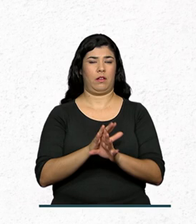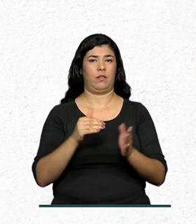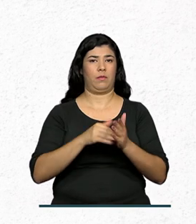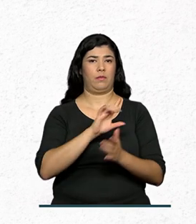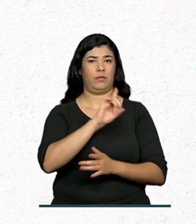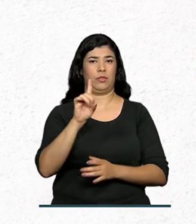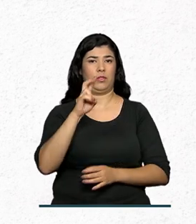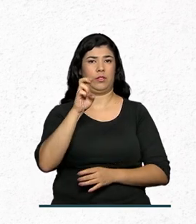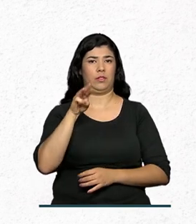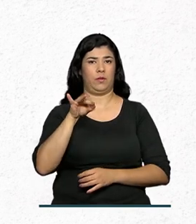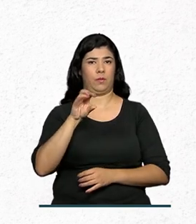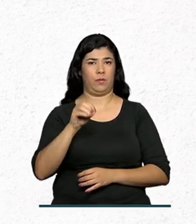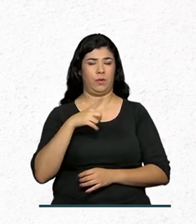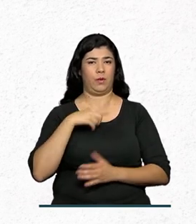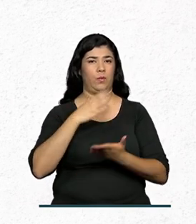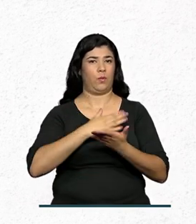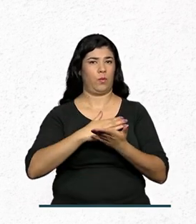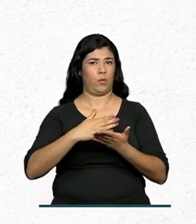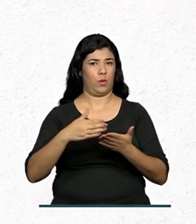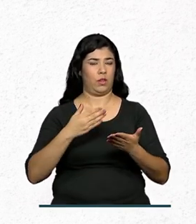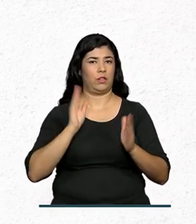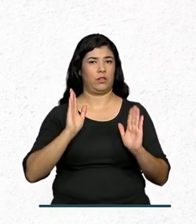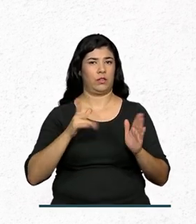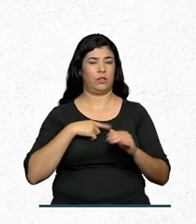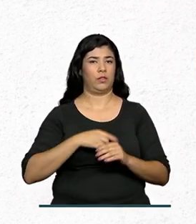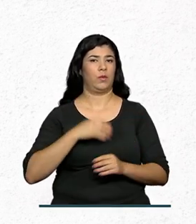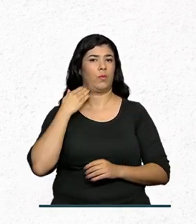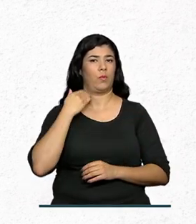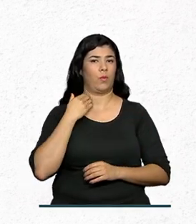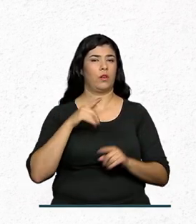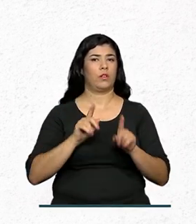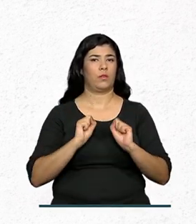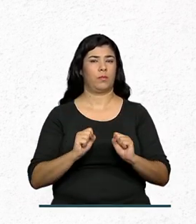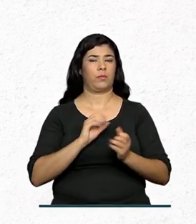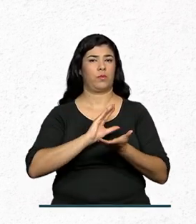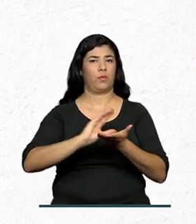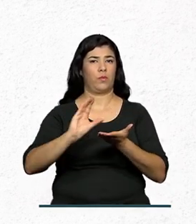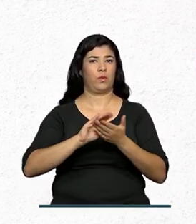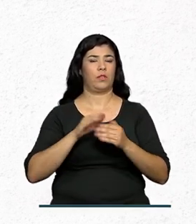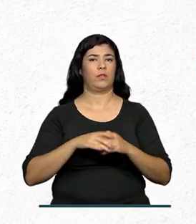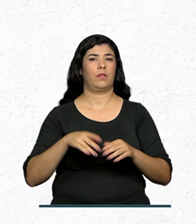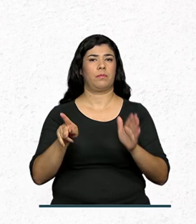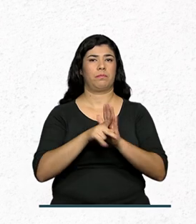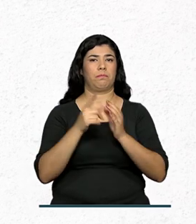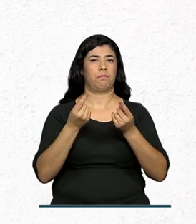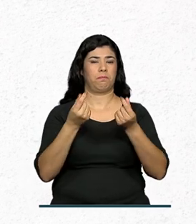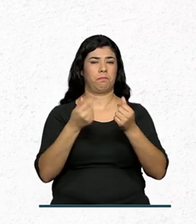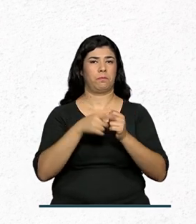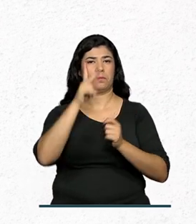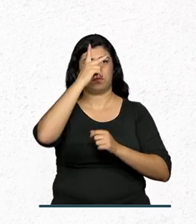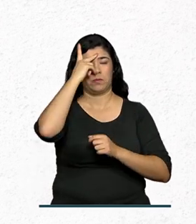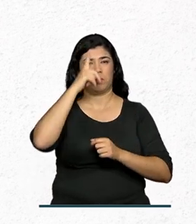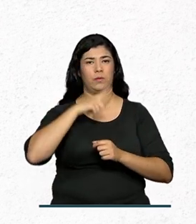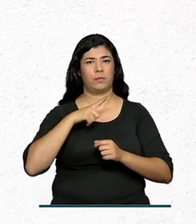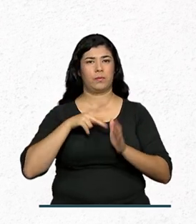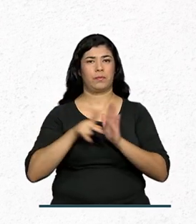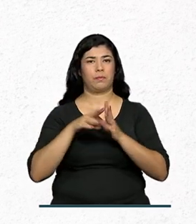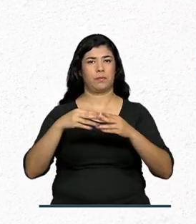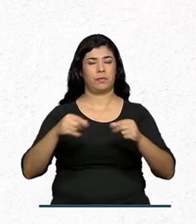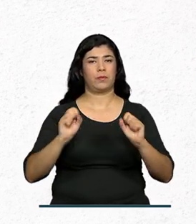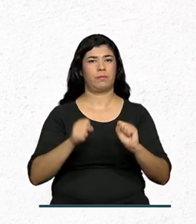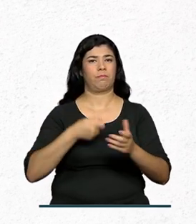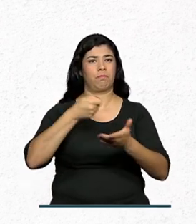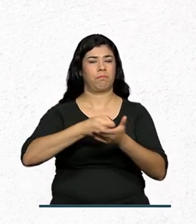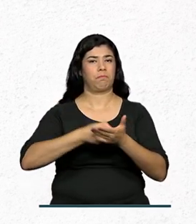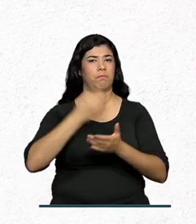5 de maio. A partir dessa data, as instituições financeiras que oferecem crédito a produtores rurais passarão a exigir o comprovante